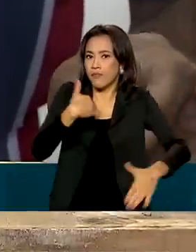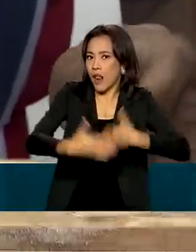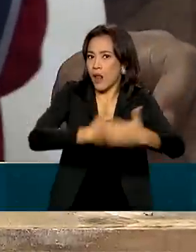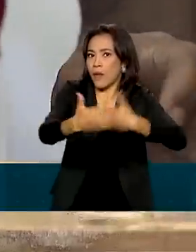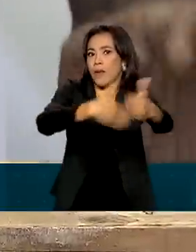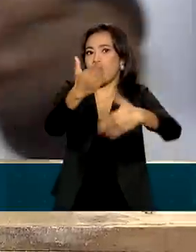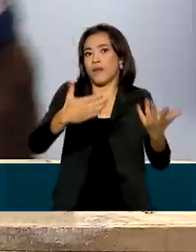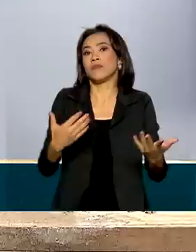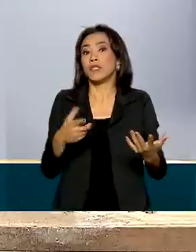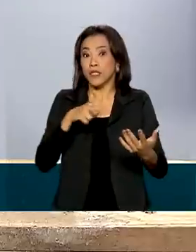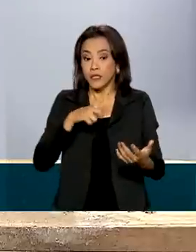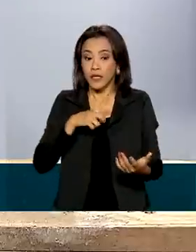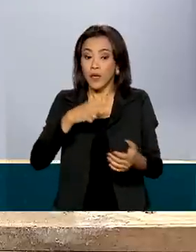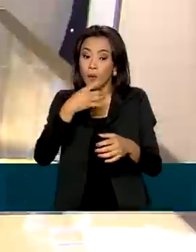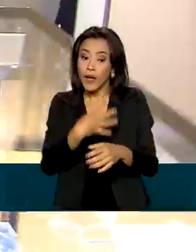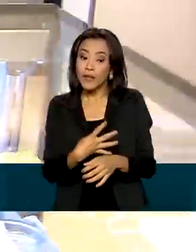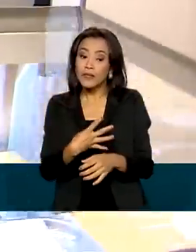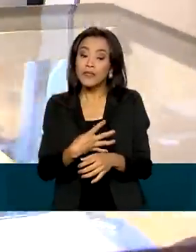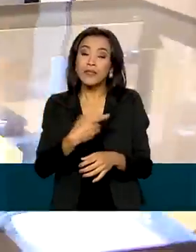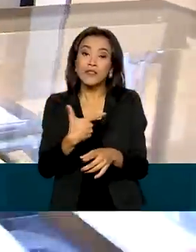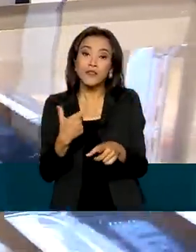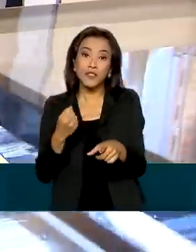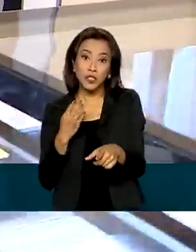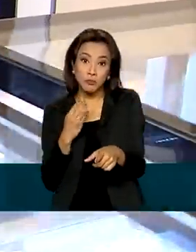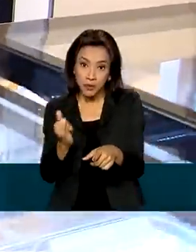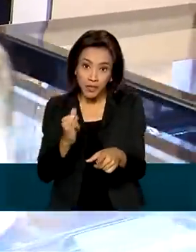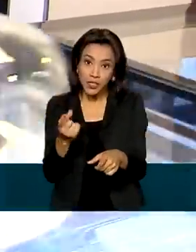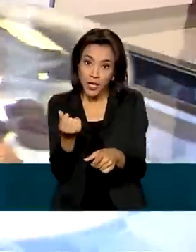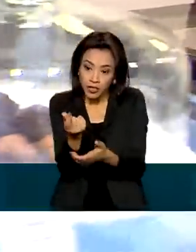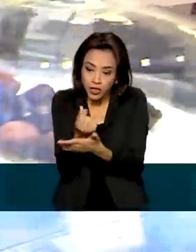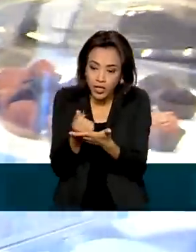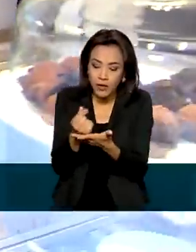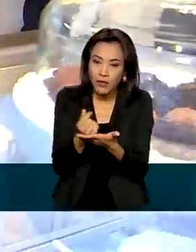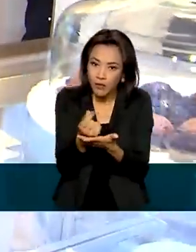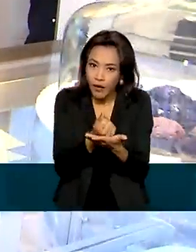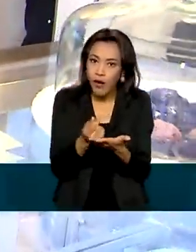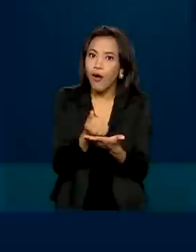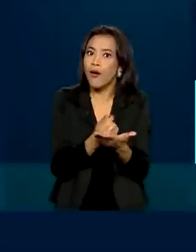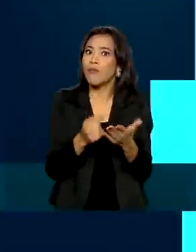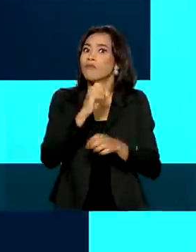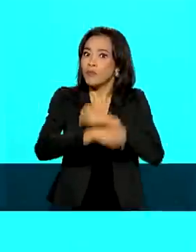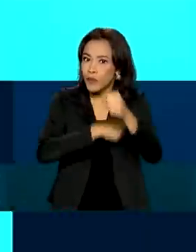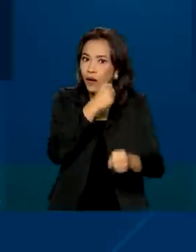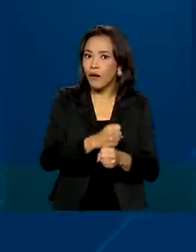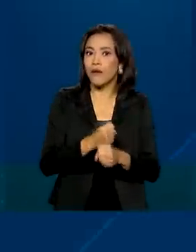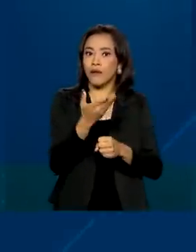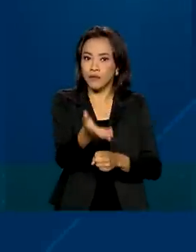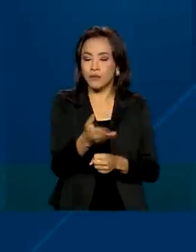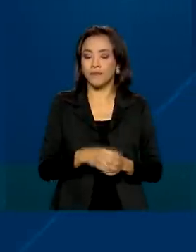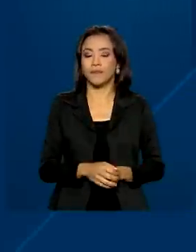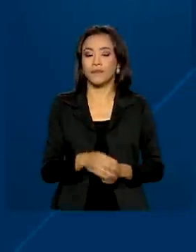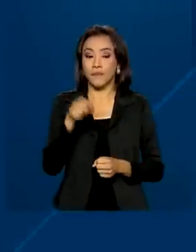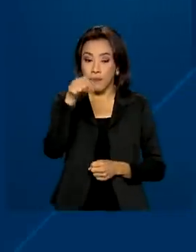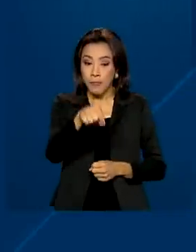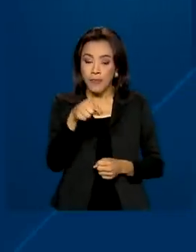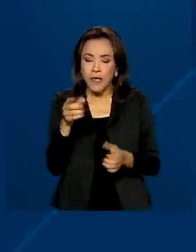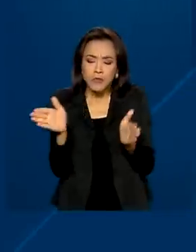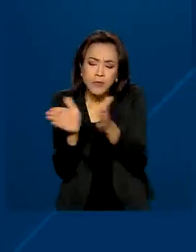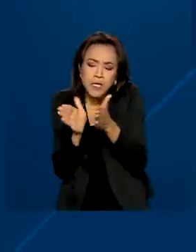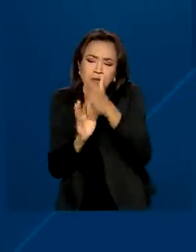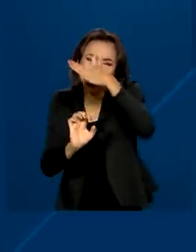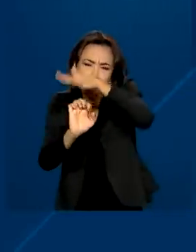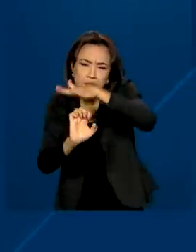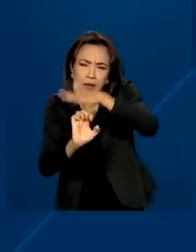menos R$ 420 bilhões de renda por ano. O Atlas dos Pequenos Negócios